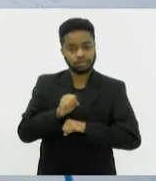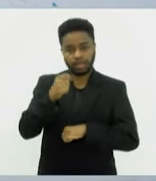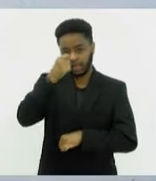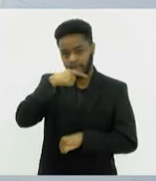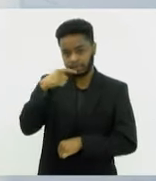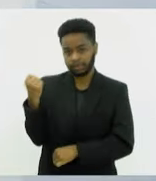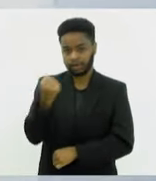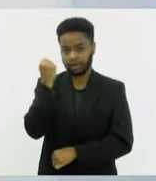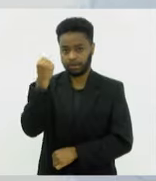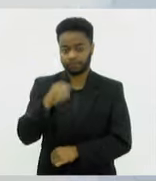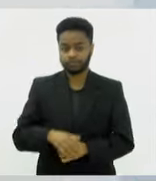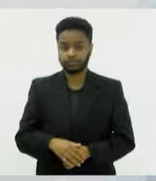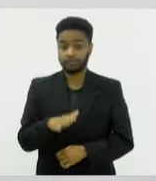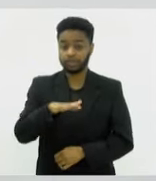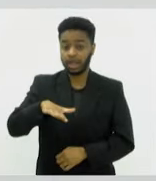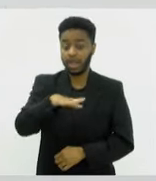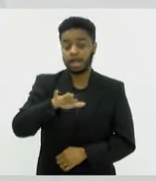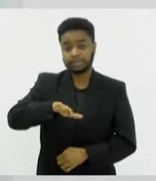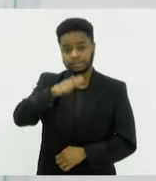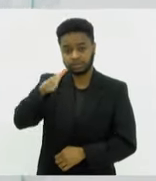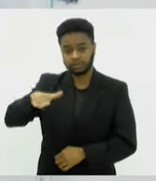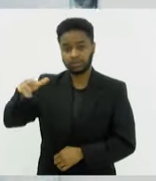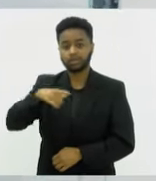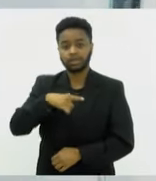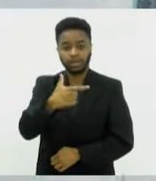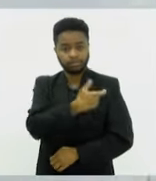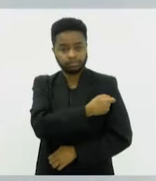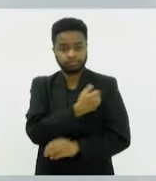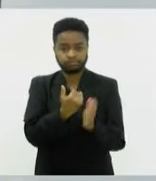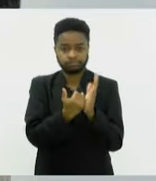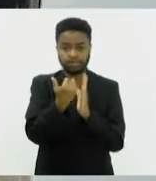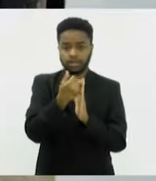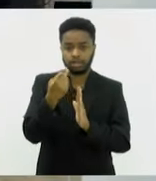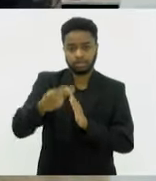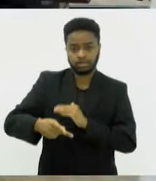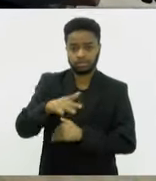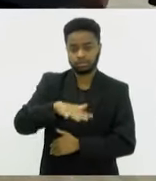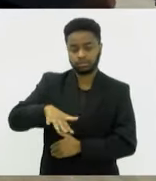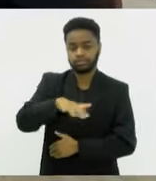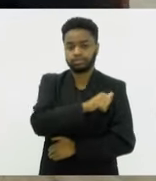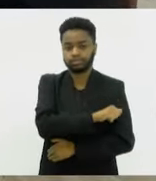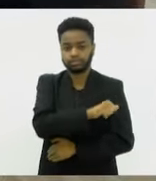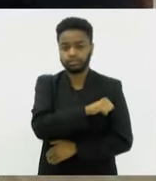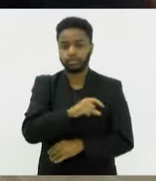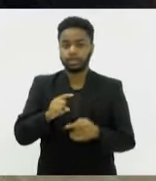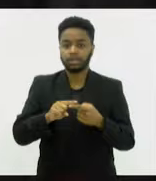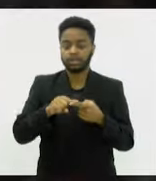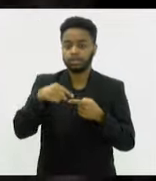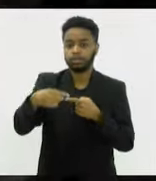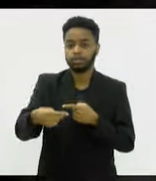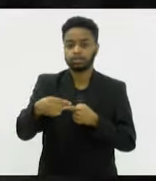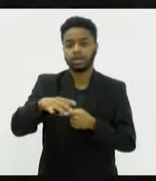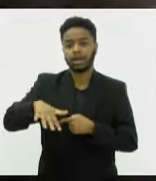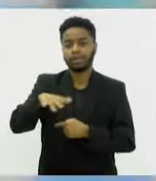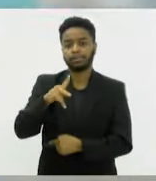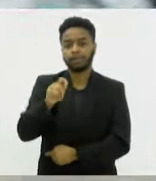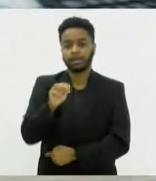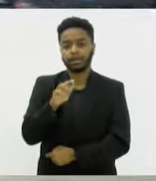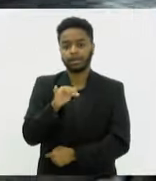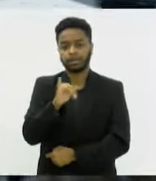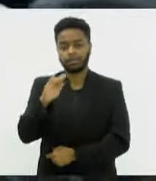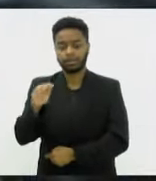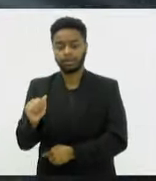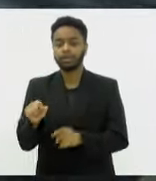A região serrana é que apresenta a melhor cobertura entre as nove regiões do Estado até o momento, seguida pelo Médio Paraíba. Nas outras regiões,